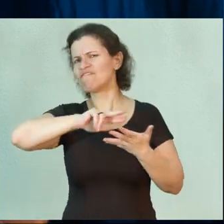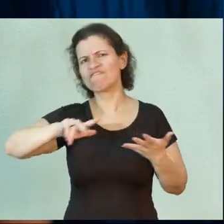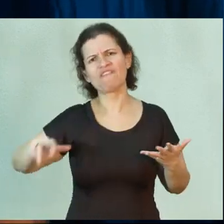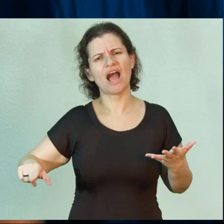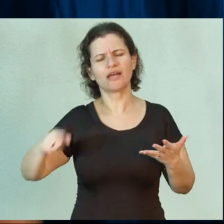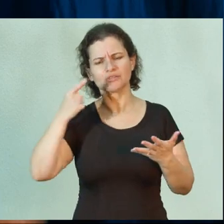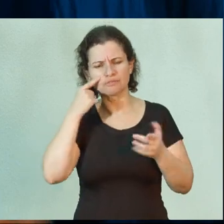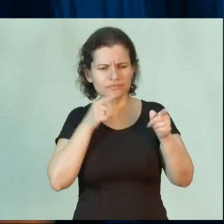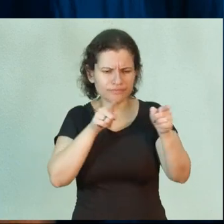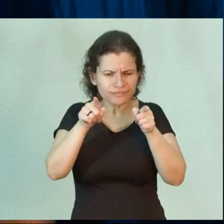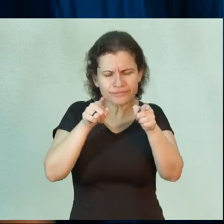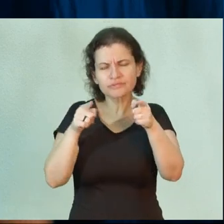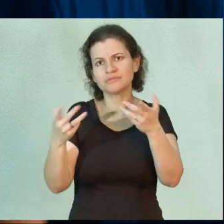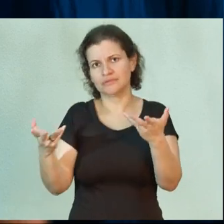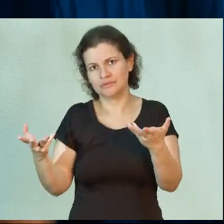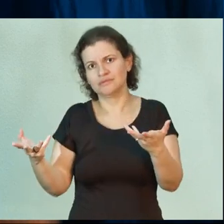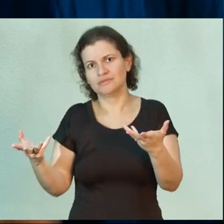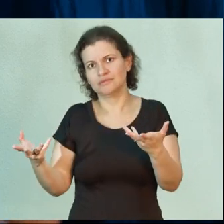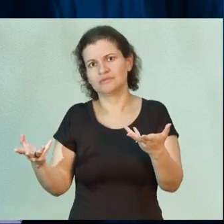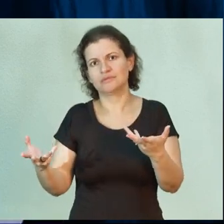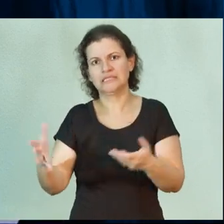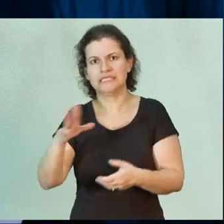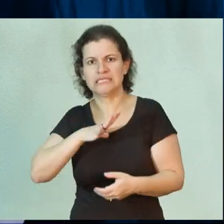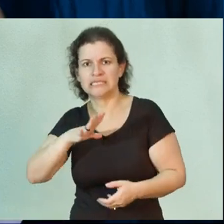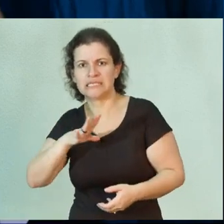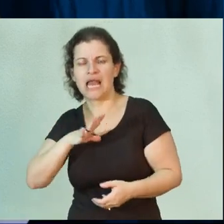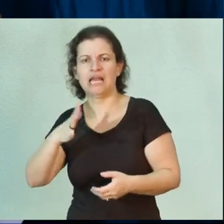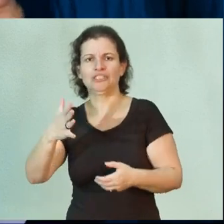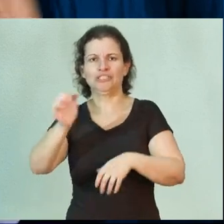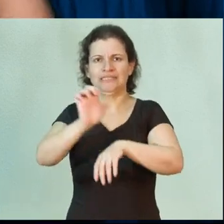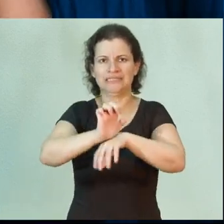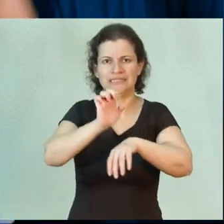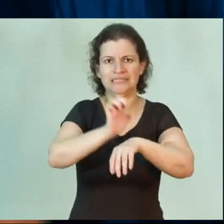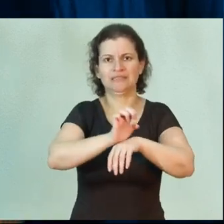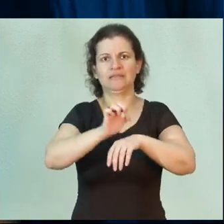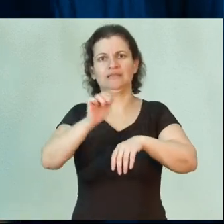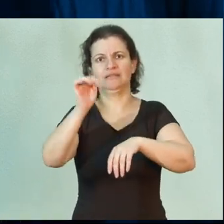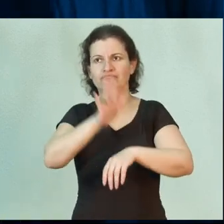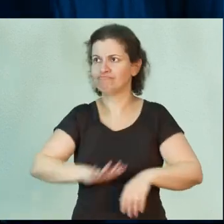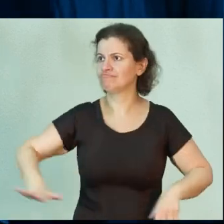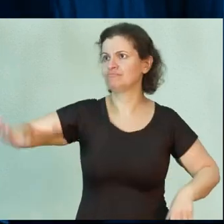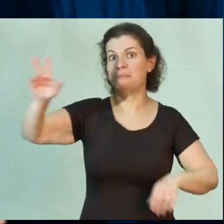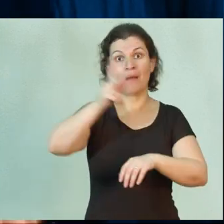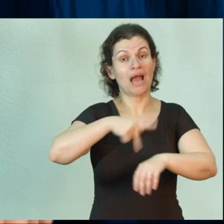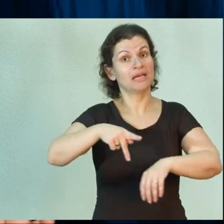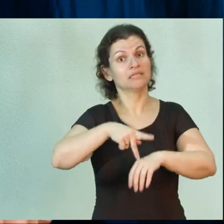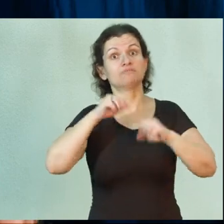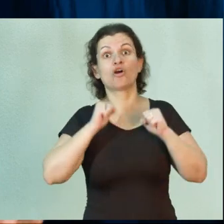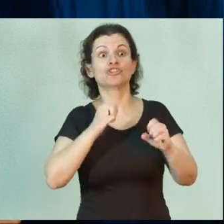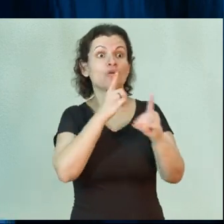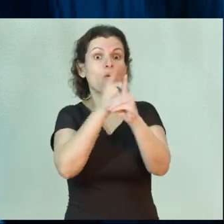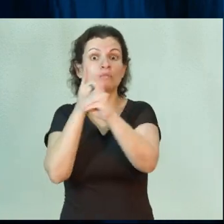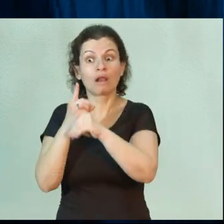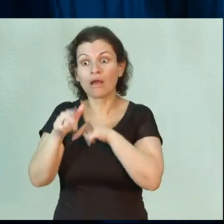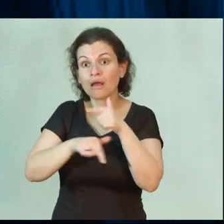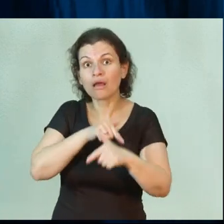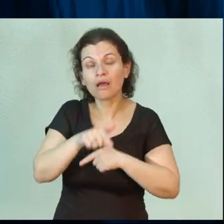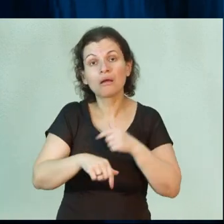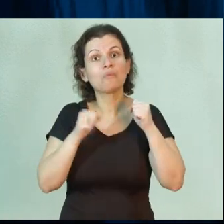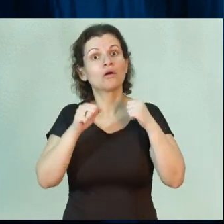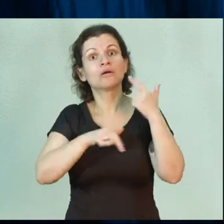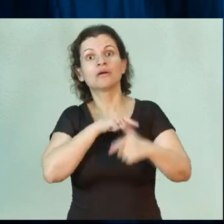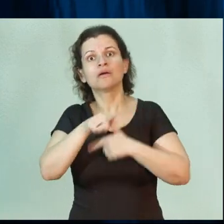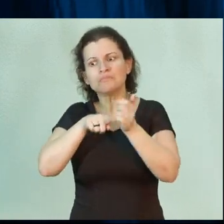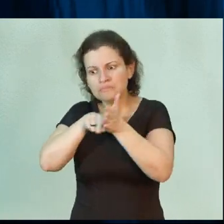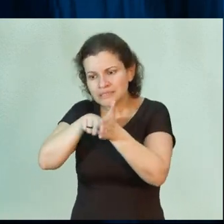entes, municípios, estados e na federação, ele pode encontrar posições. Ele pode atuar